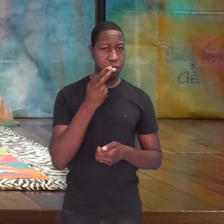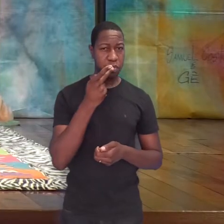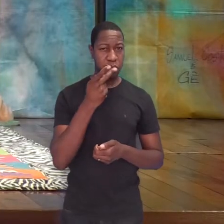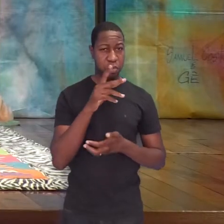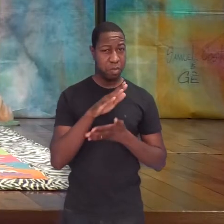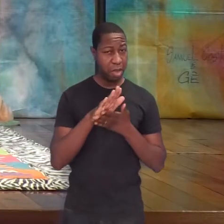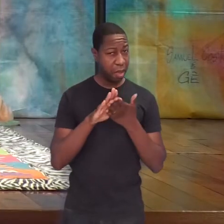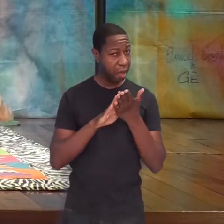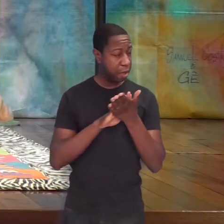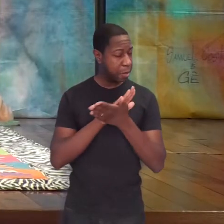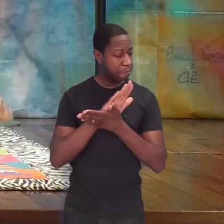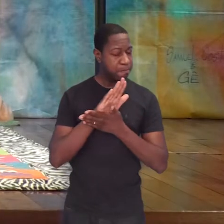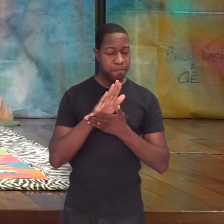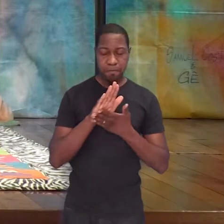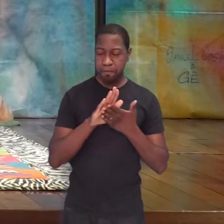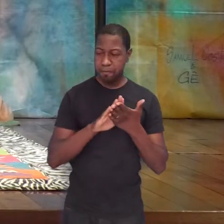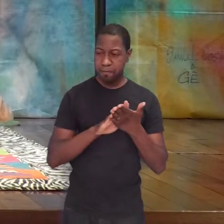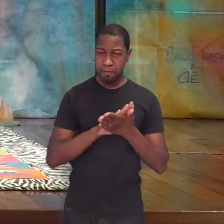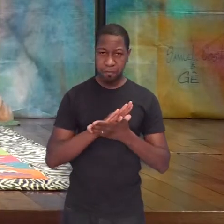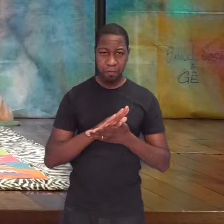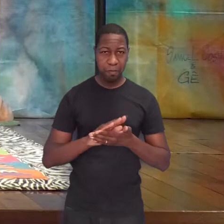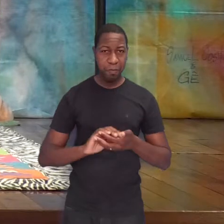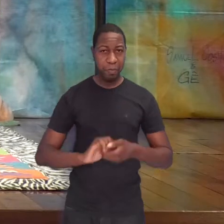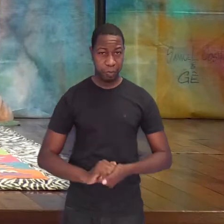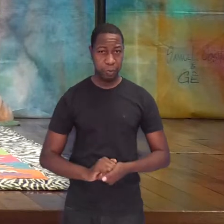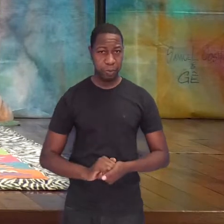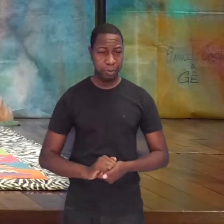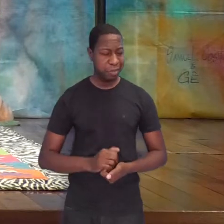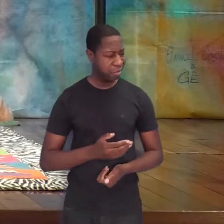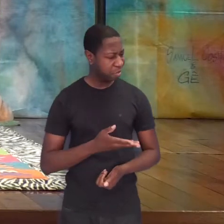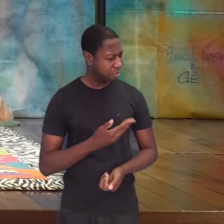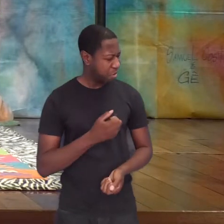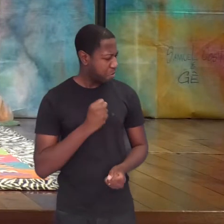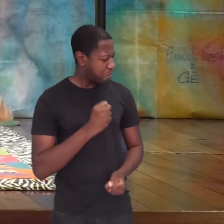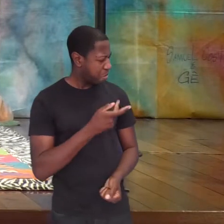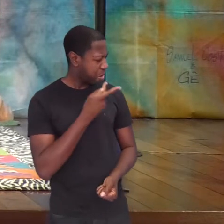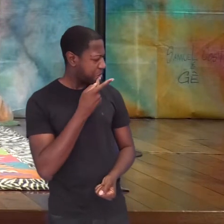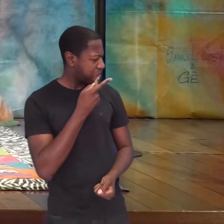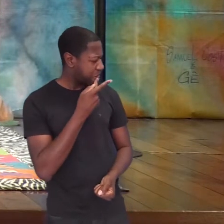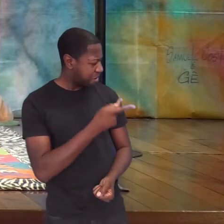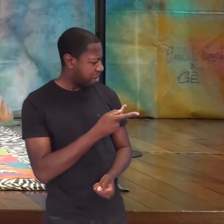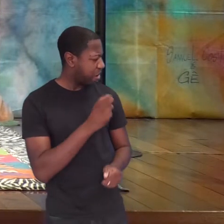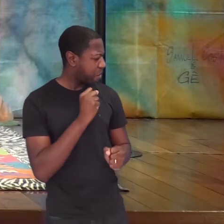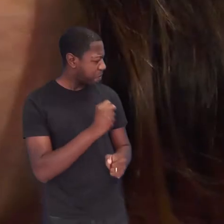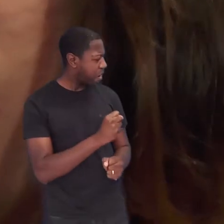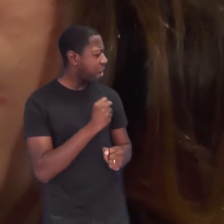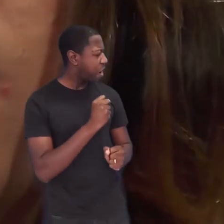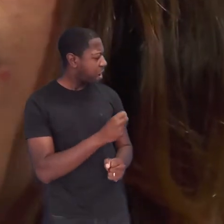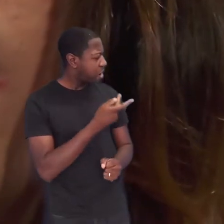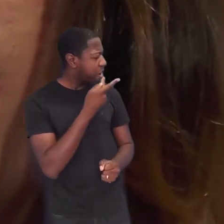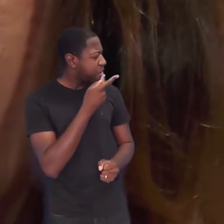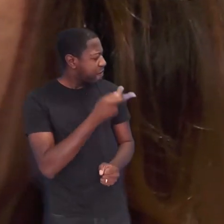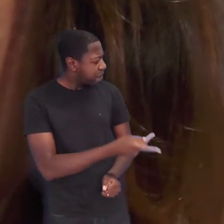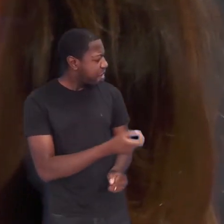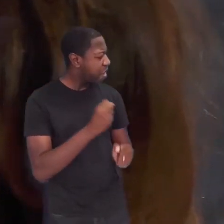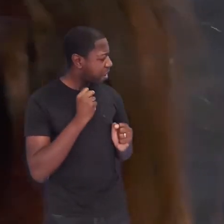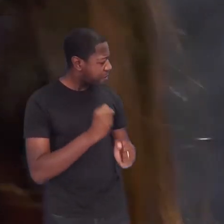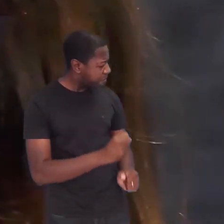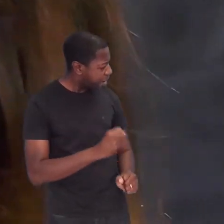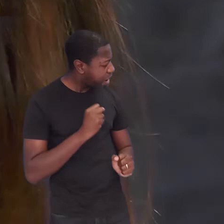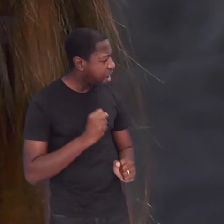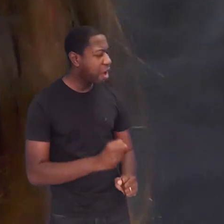Vamos, pode dizer alguma coisa, eu sei que você tem algo a me dizer, dizia o rei.